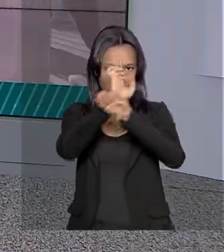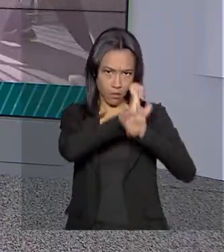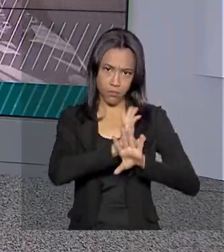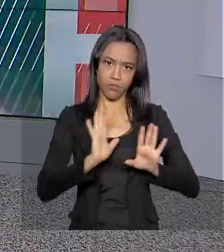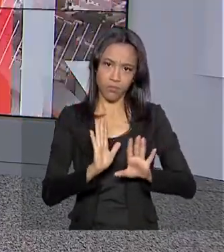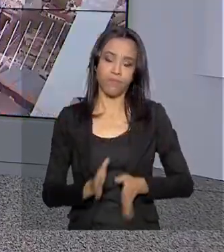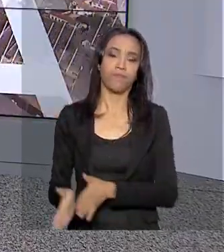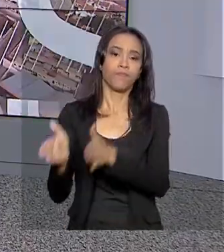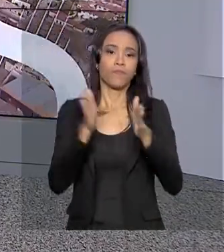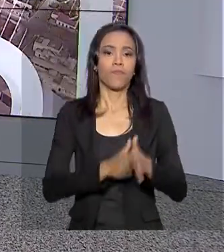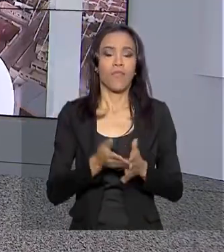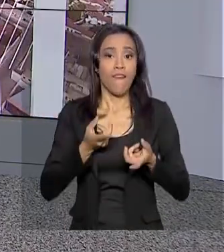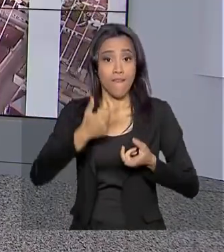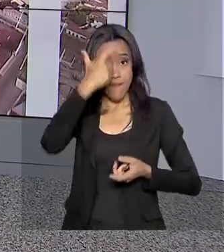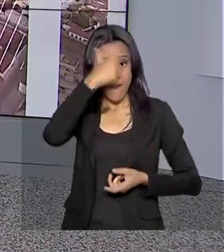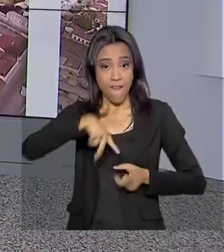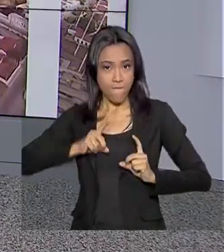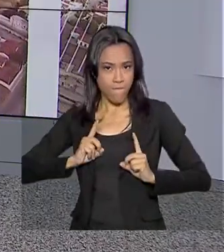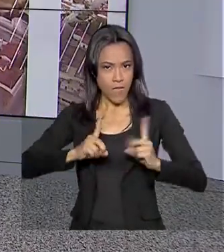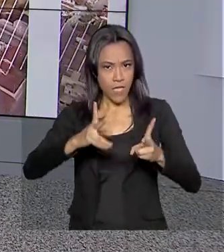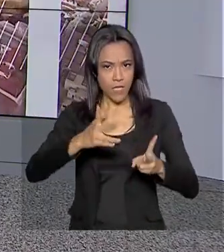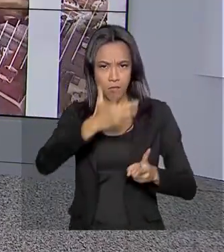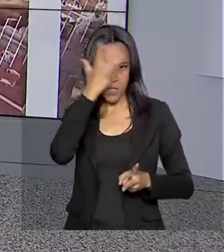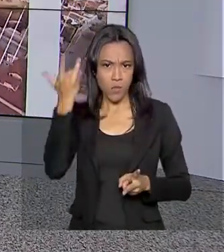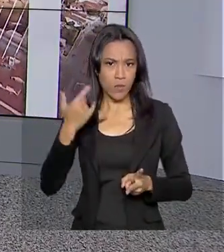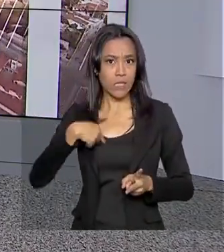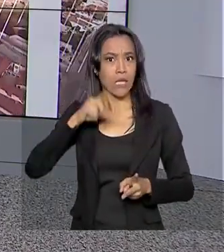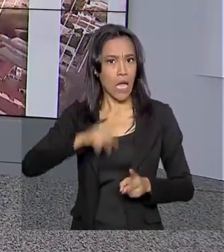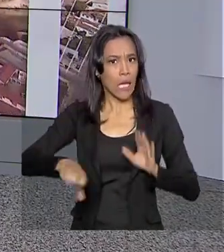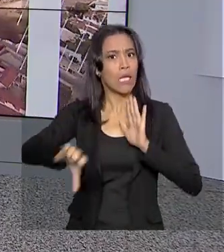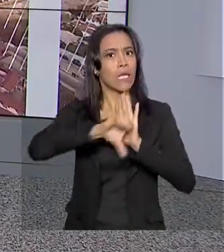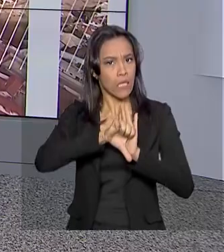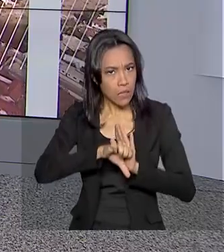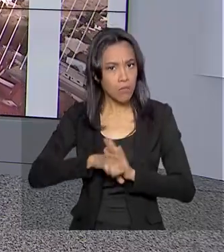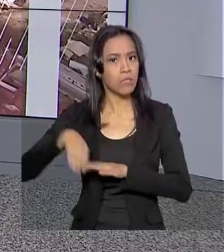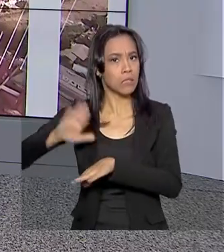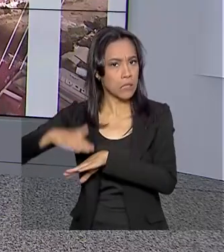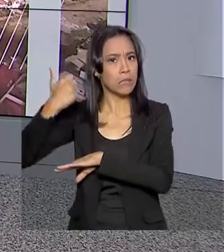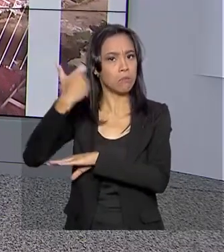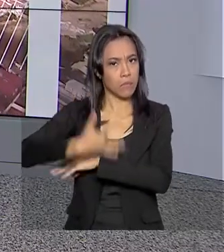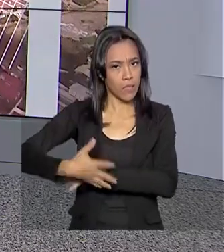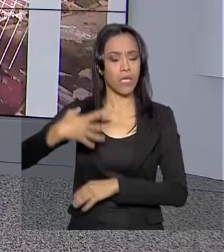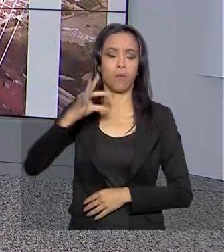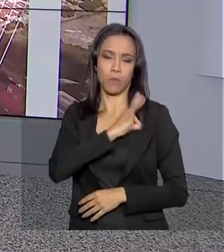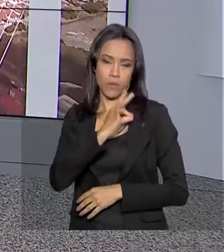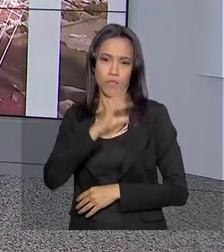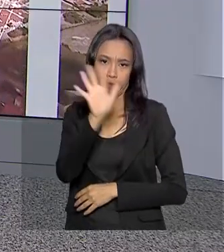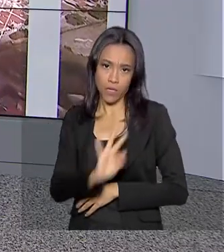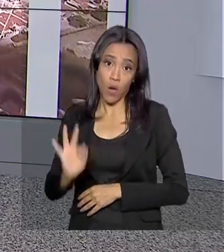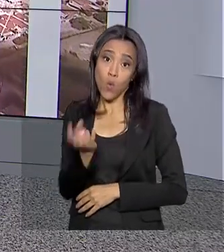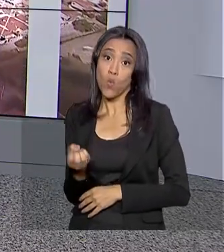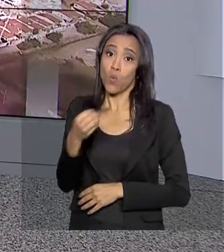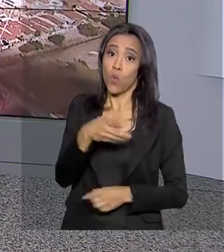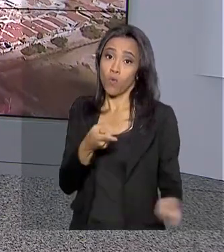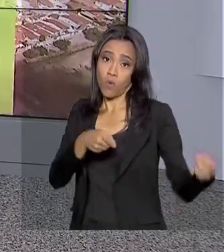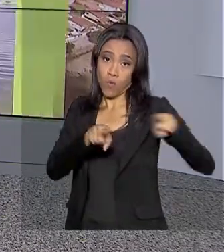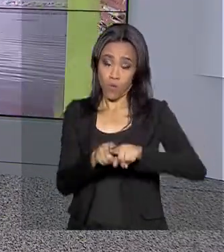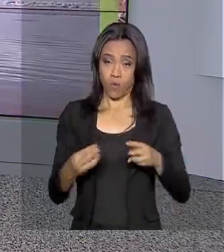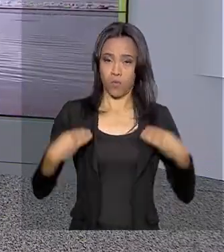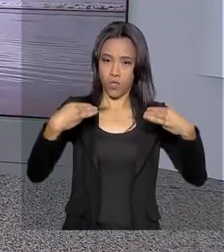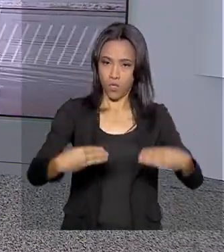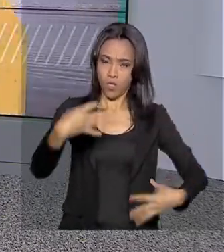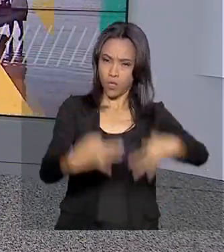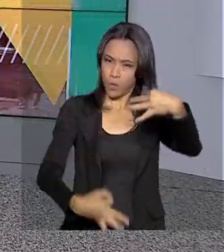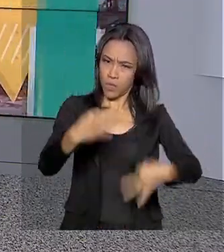O tráfico de pessoas é o terceiro crime mais rentável do mundo, segundo a Polícia Federal. Um novo acordo firmado pelo Ministério da Justiça deve